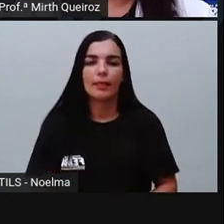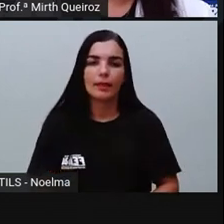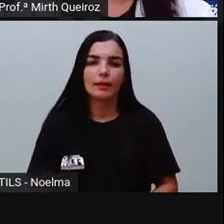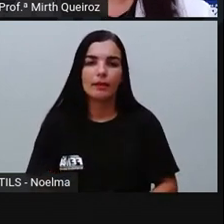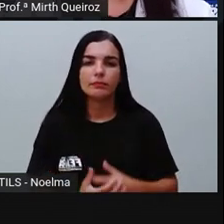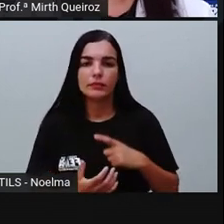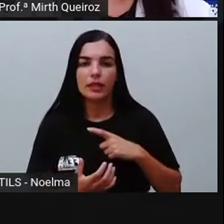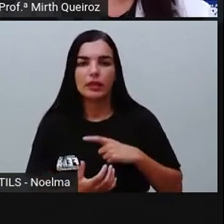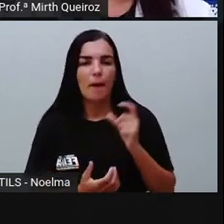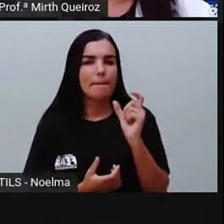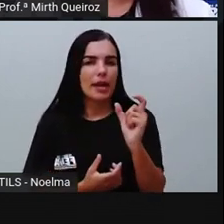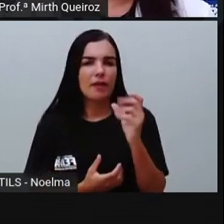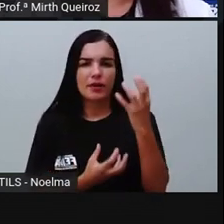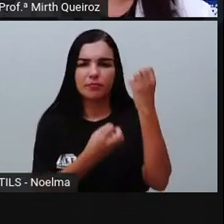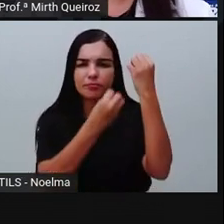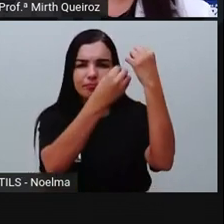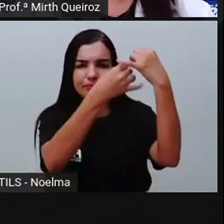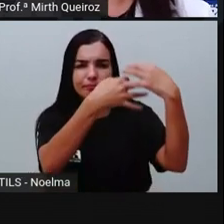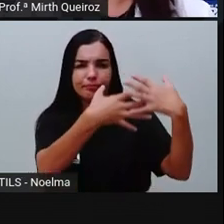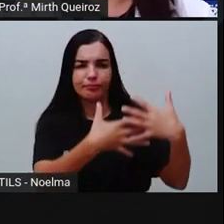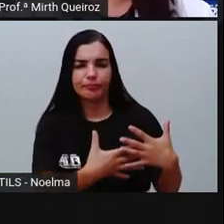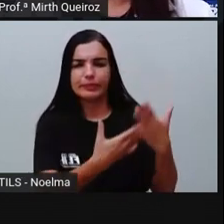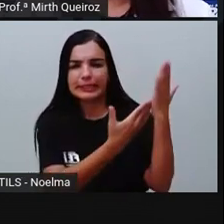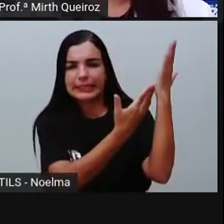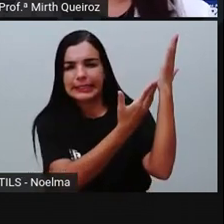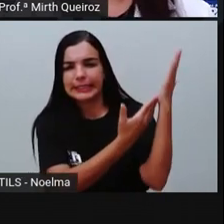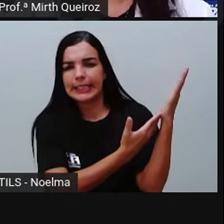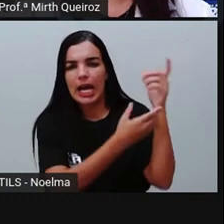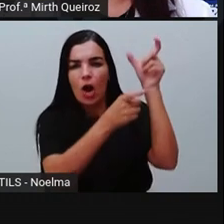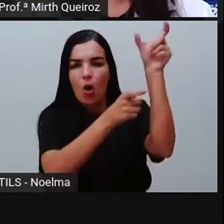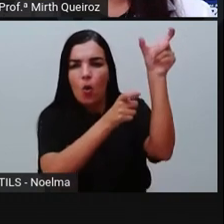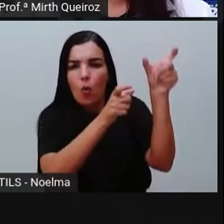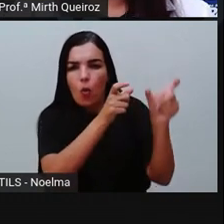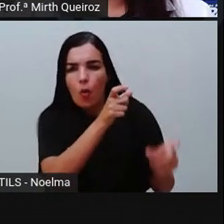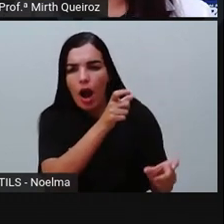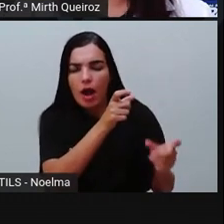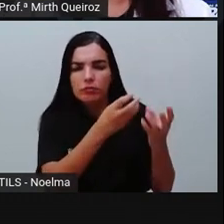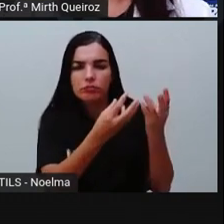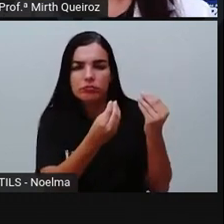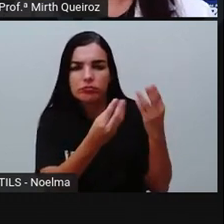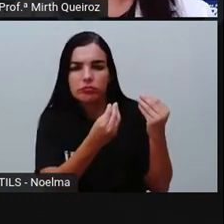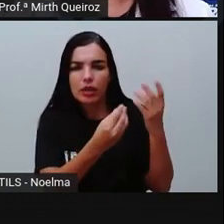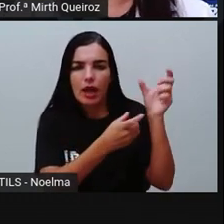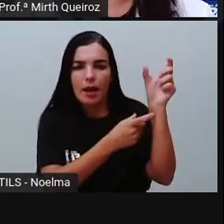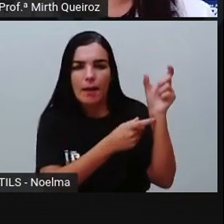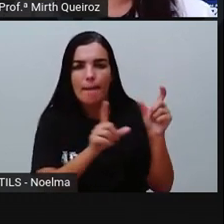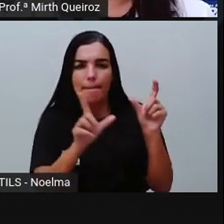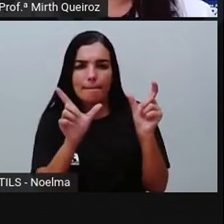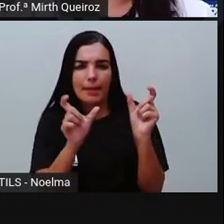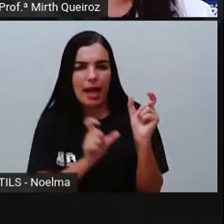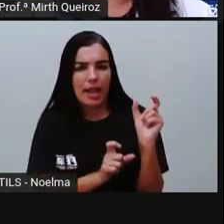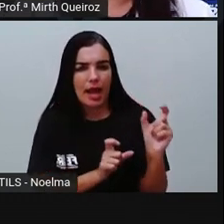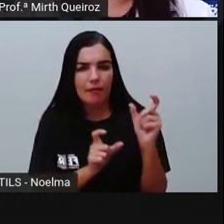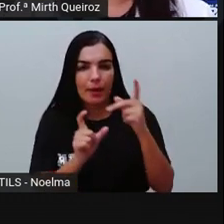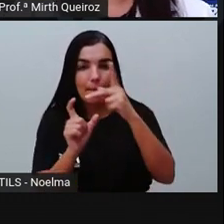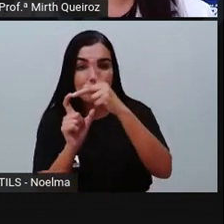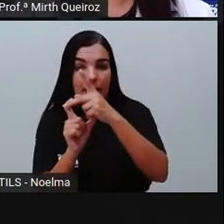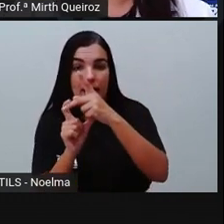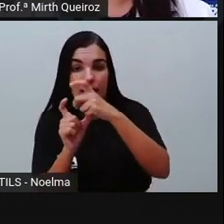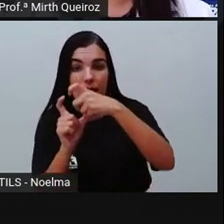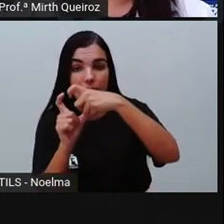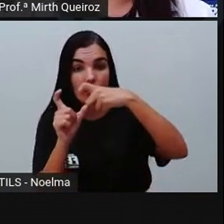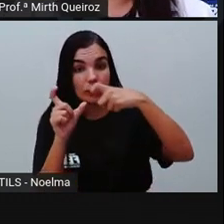revólver, caráter, cadáver, marte, todas essas palavras aí